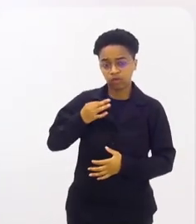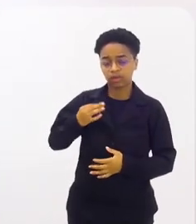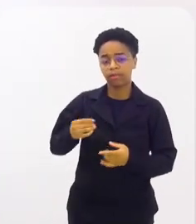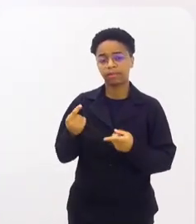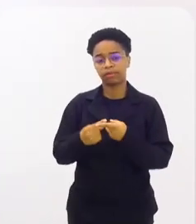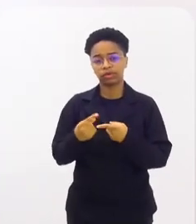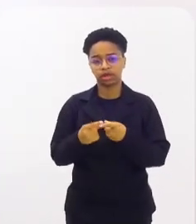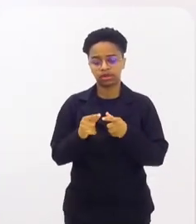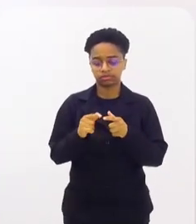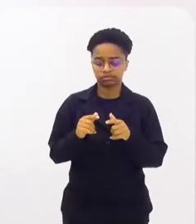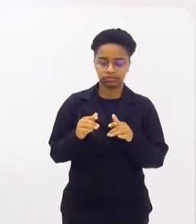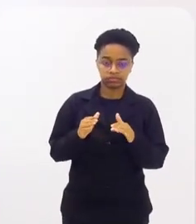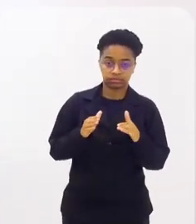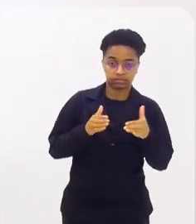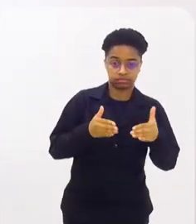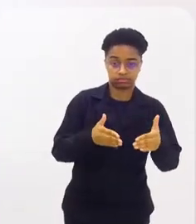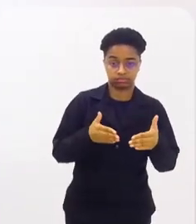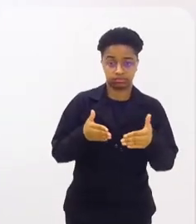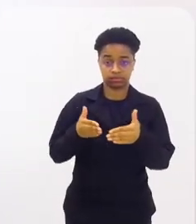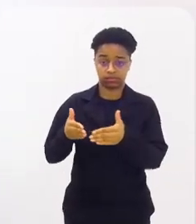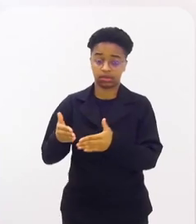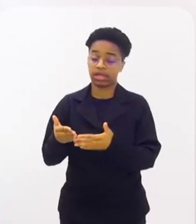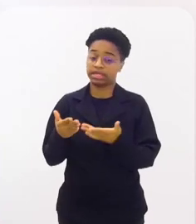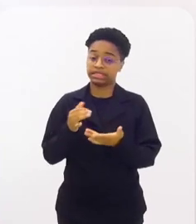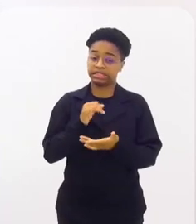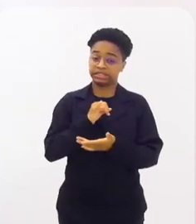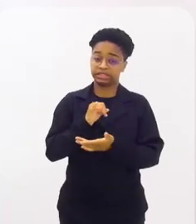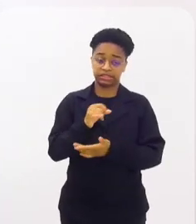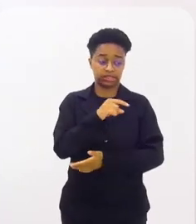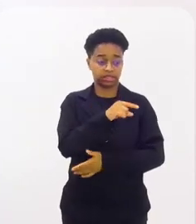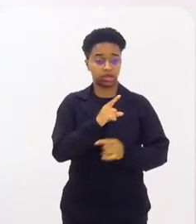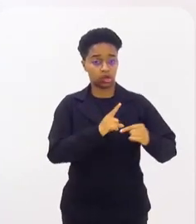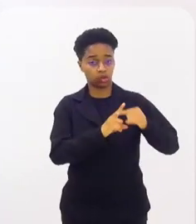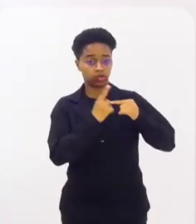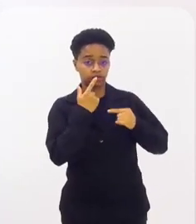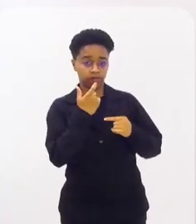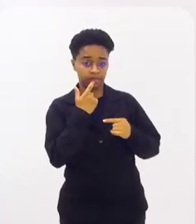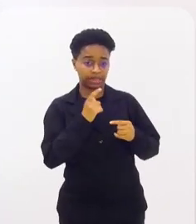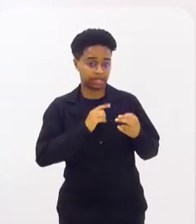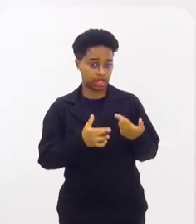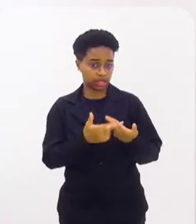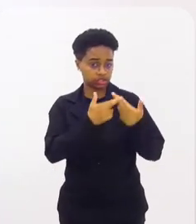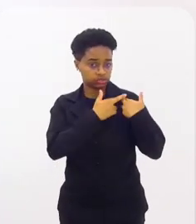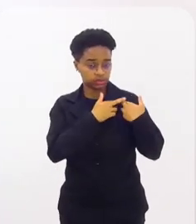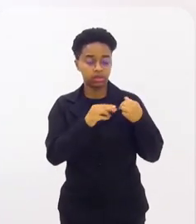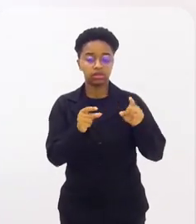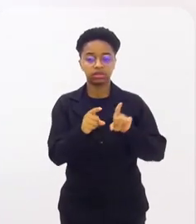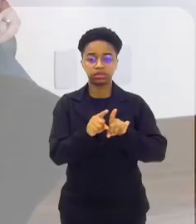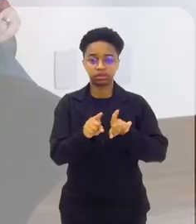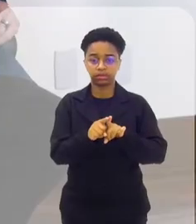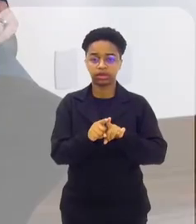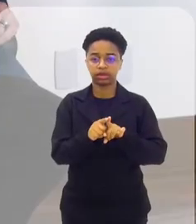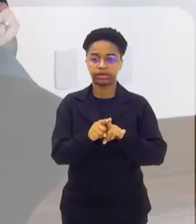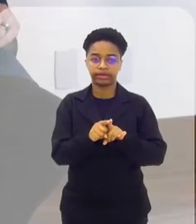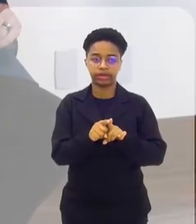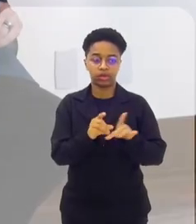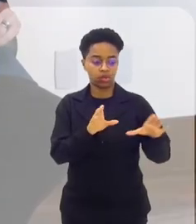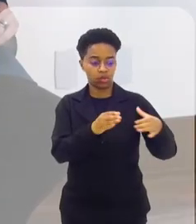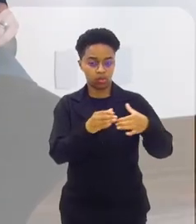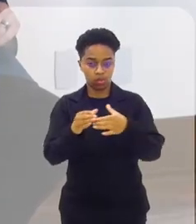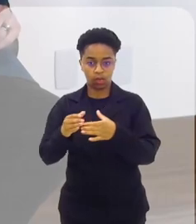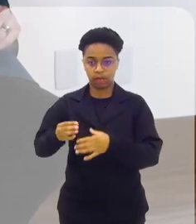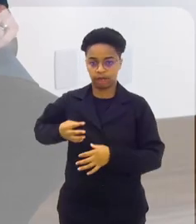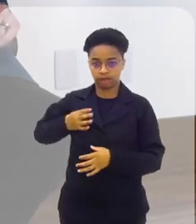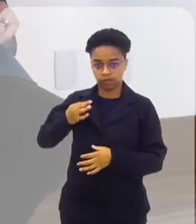dedica às causas que a Cruz Vermelha chama para si como responsabilidade e coloca os